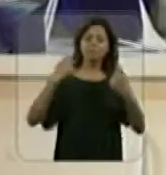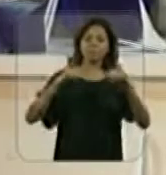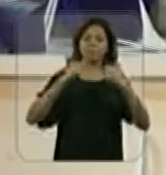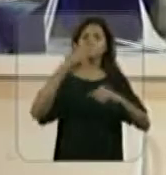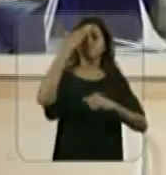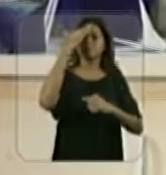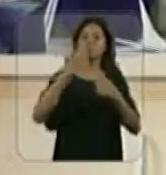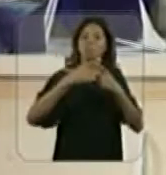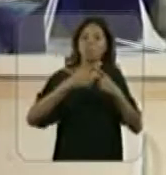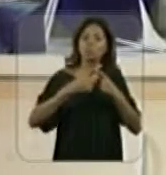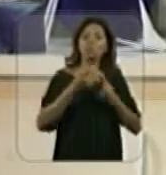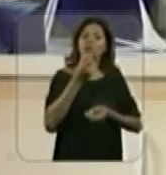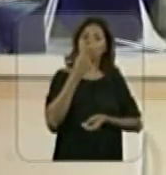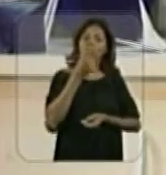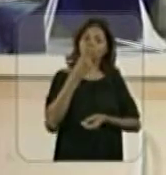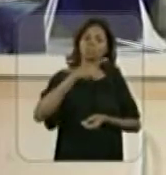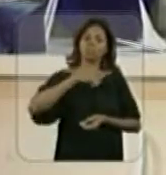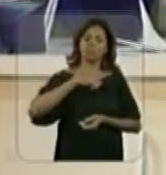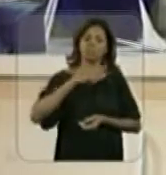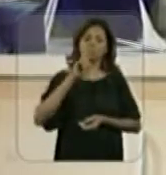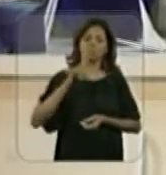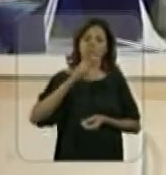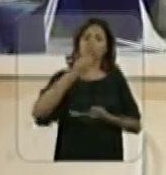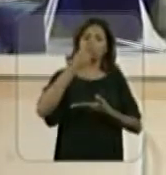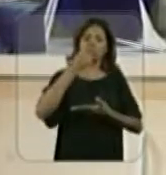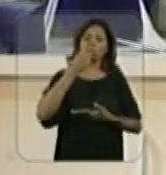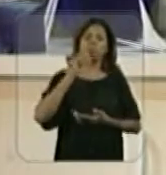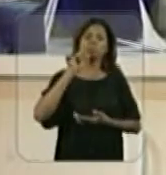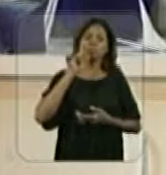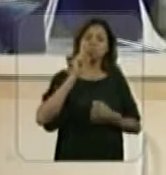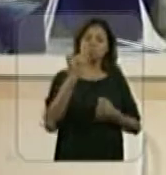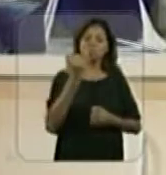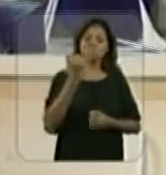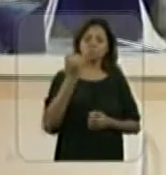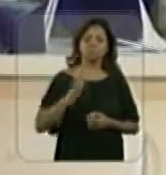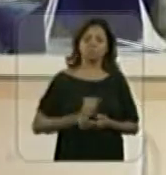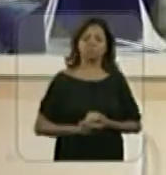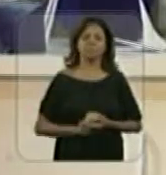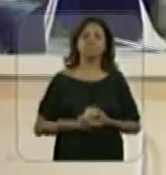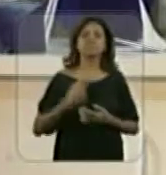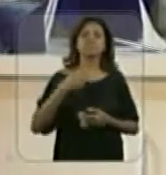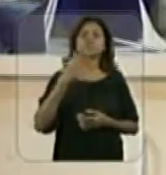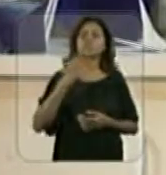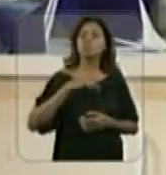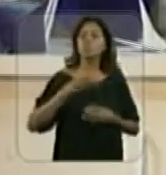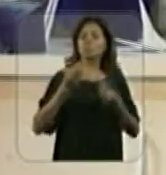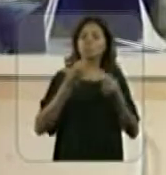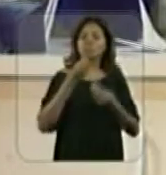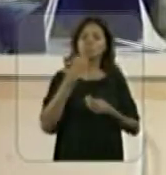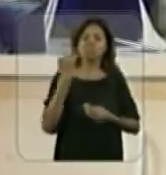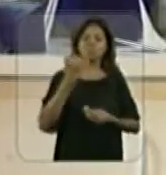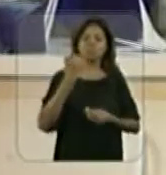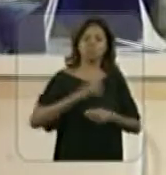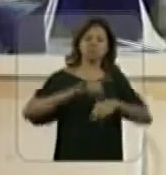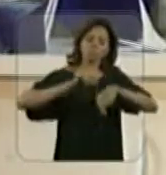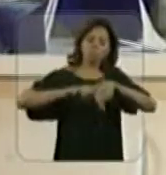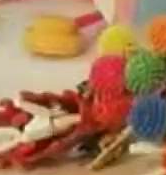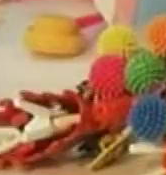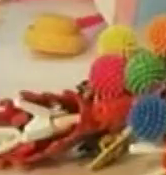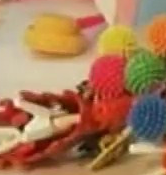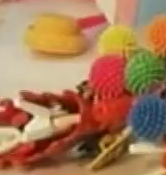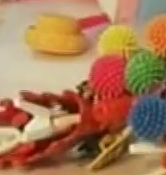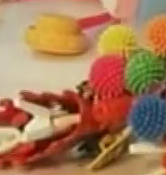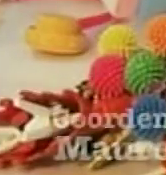A criança tem que saber o porquê que ela toma o remédio, porquê que é importante ela tomar o remédio. Então, isso é fundamental.